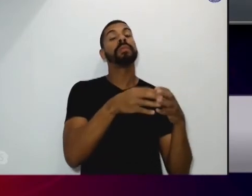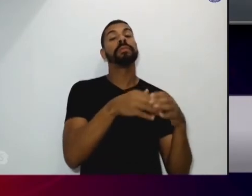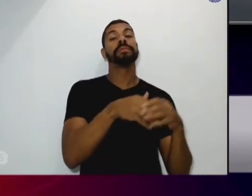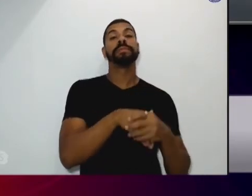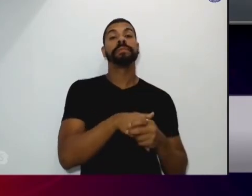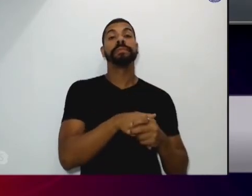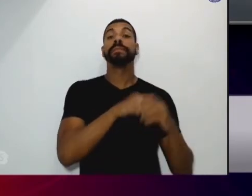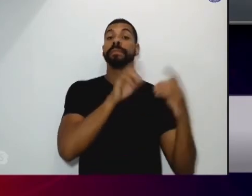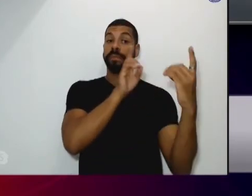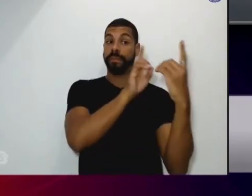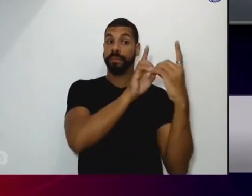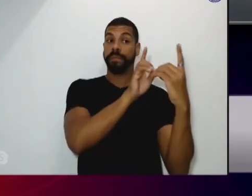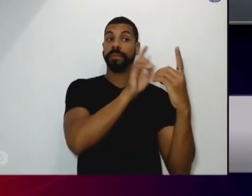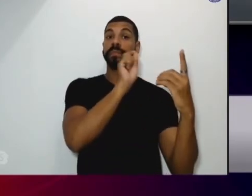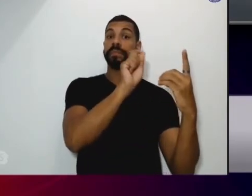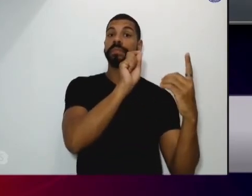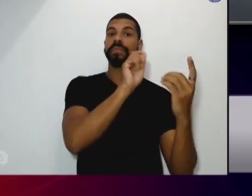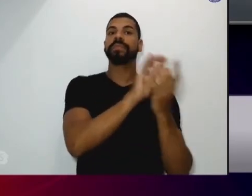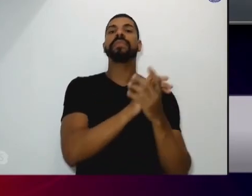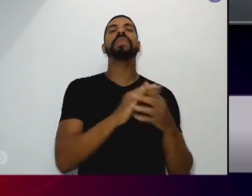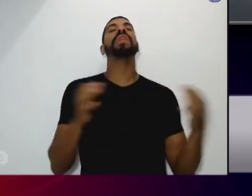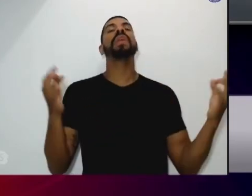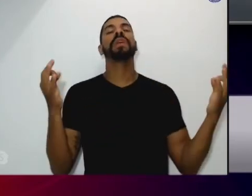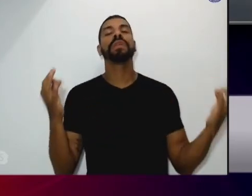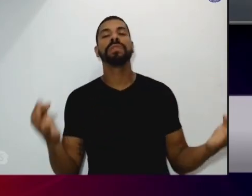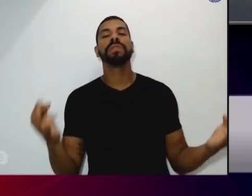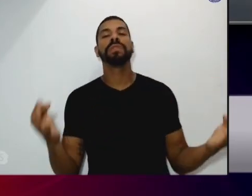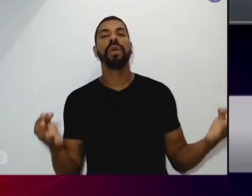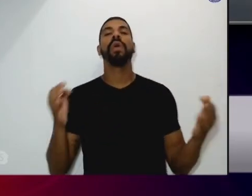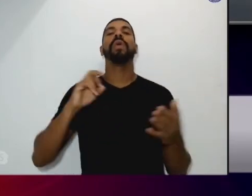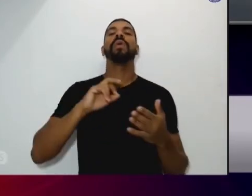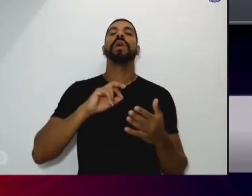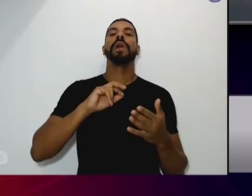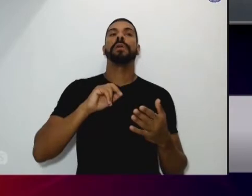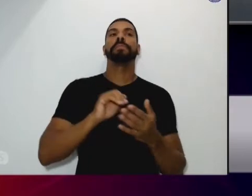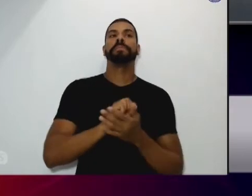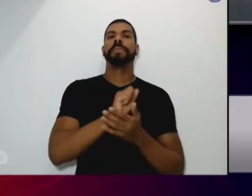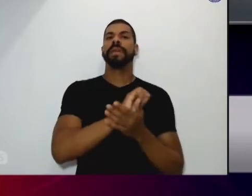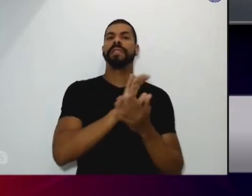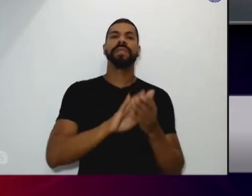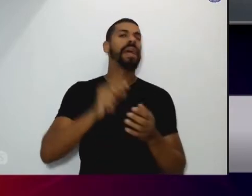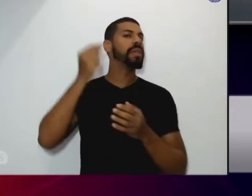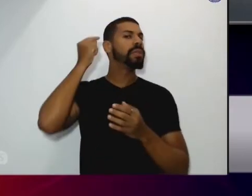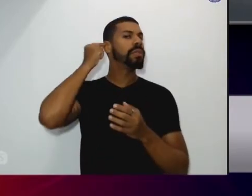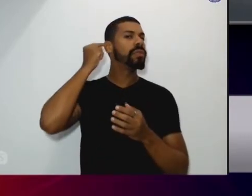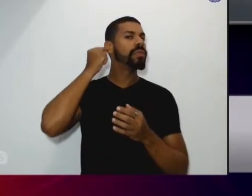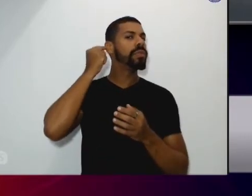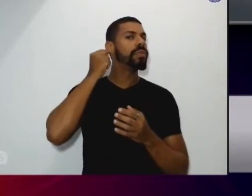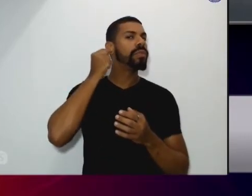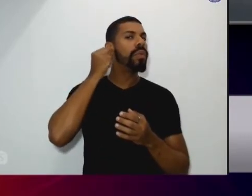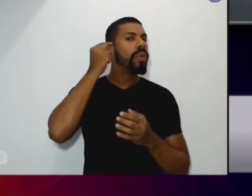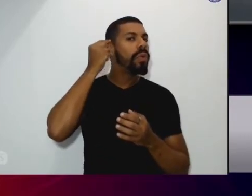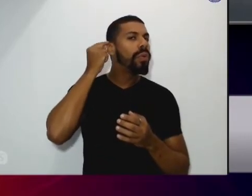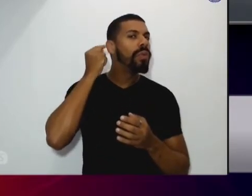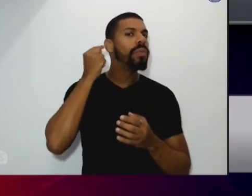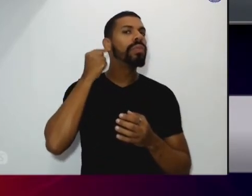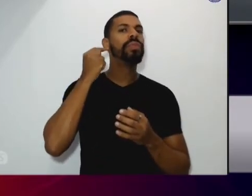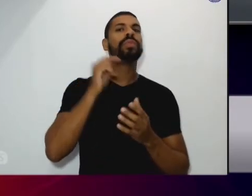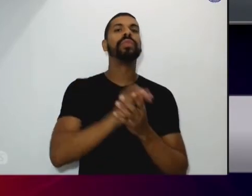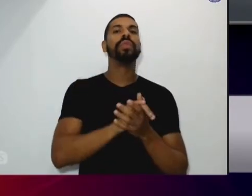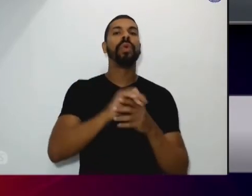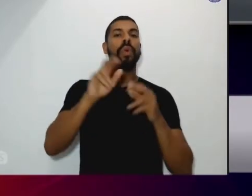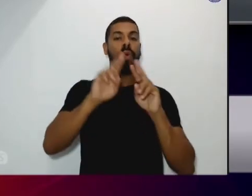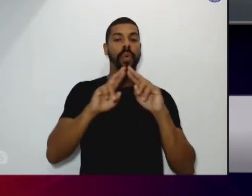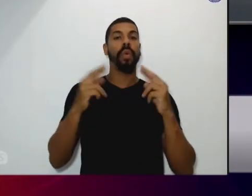desde yoga reiki acupuntura tem a roda de conversa